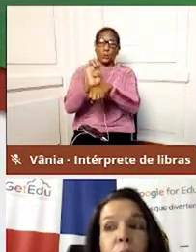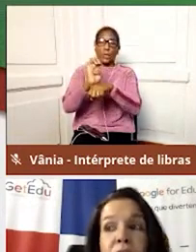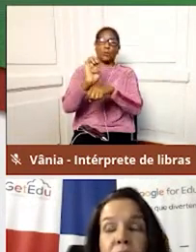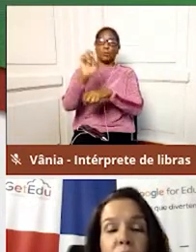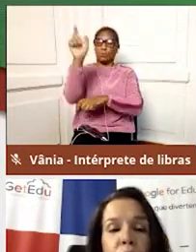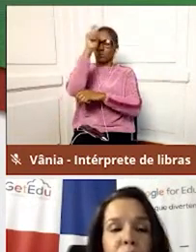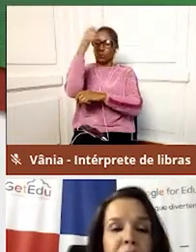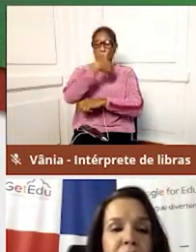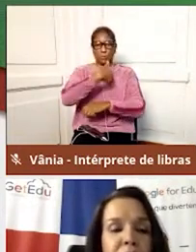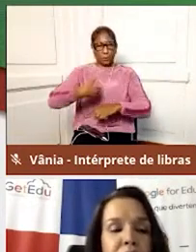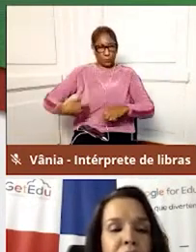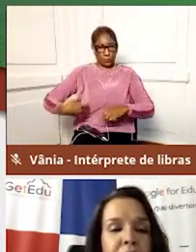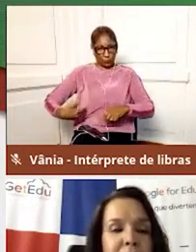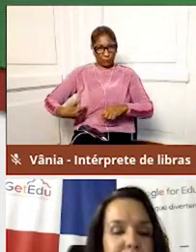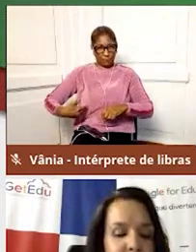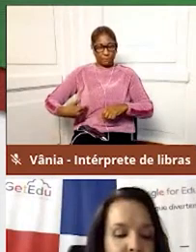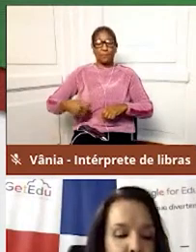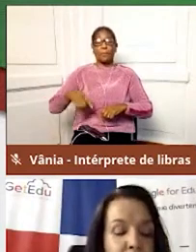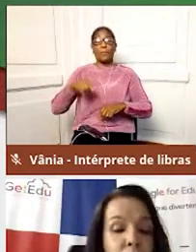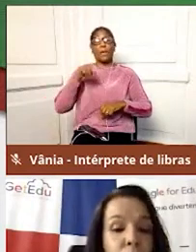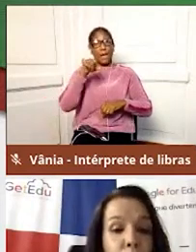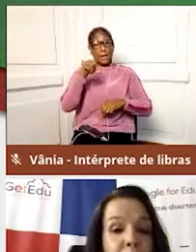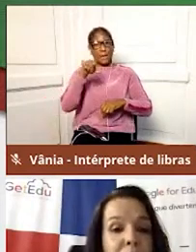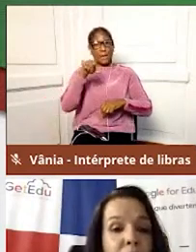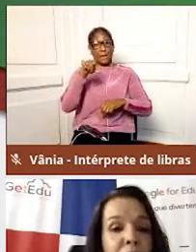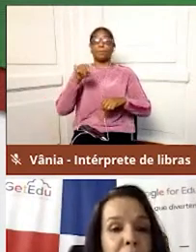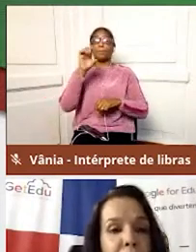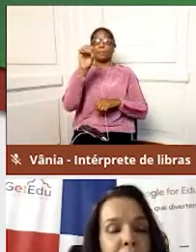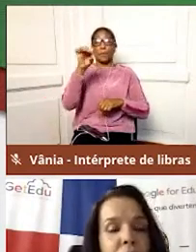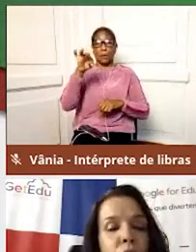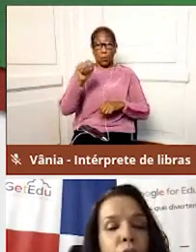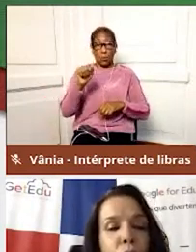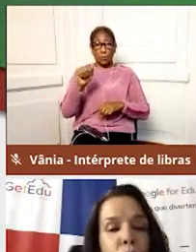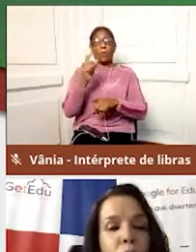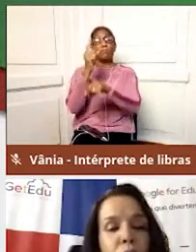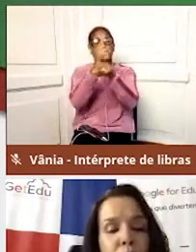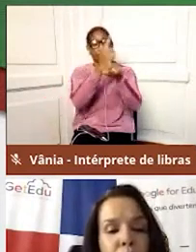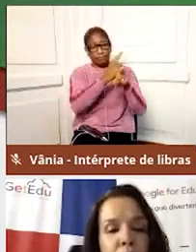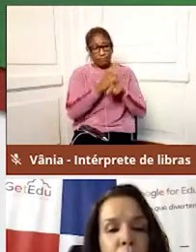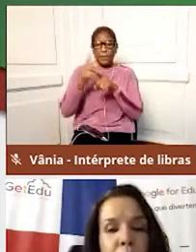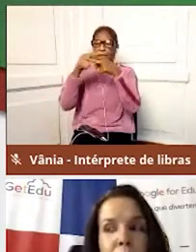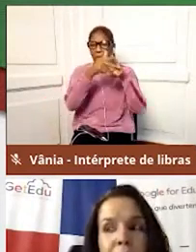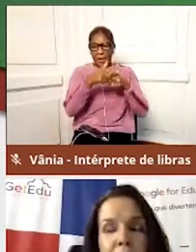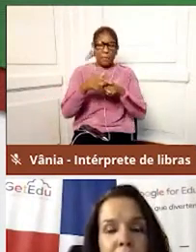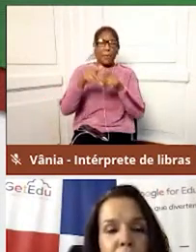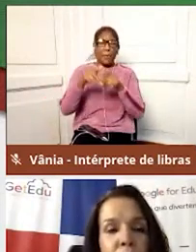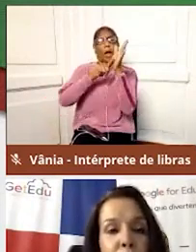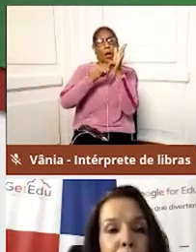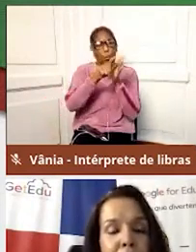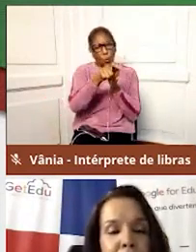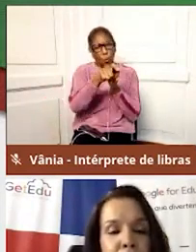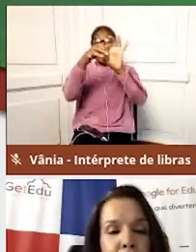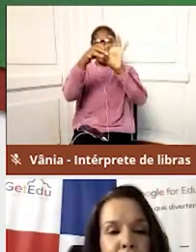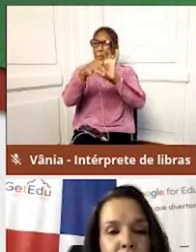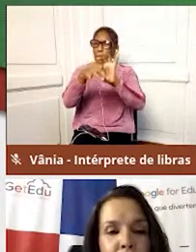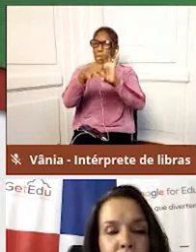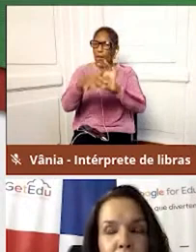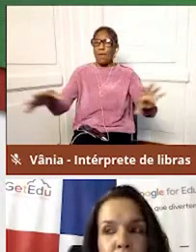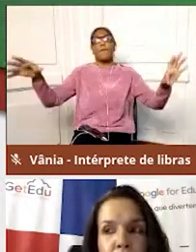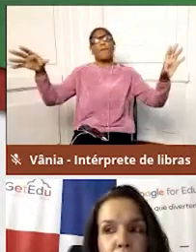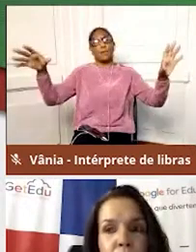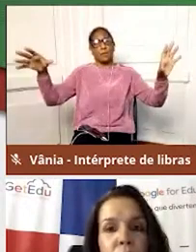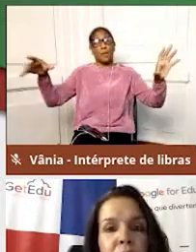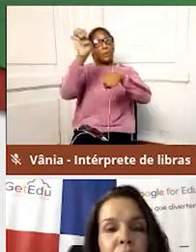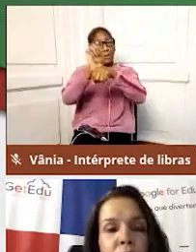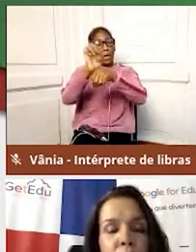Com esta conta, vocês terão acesso a todas as ferramentas que o Google está disponibilizando para o estado